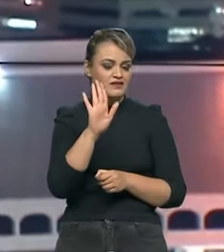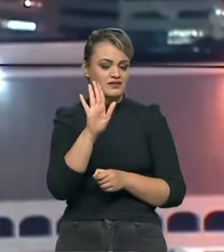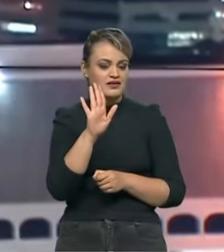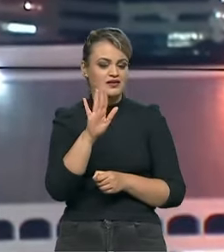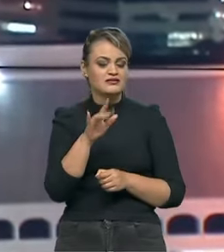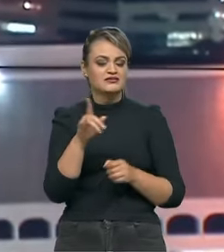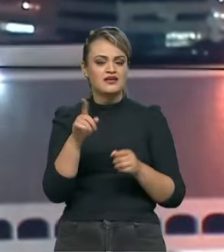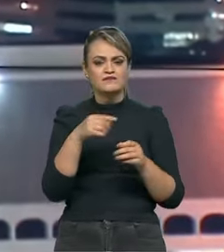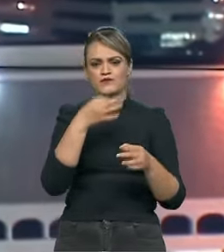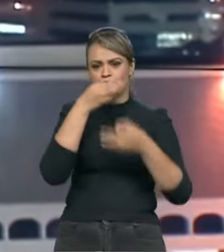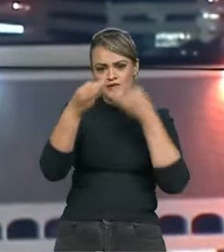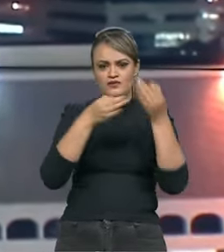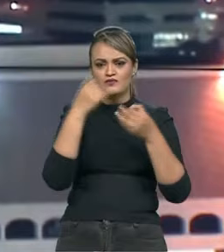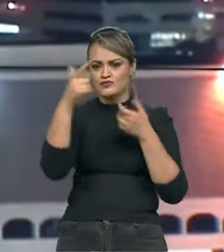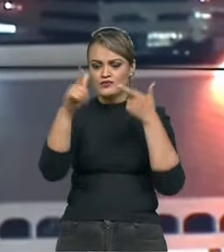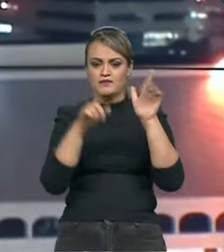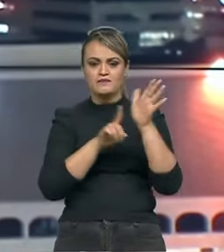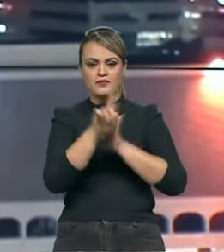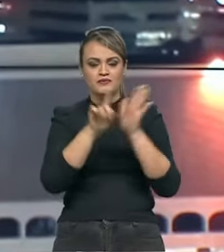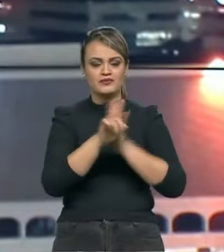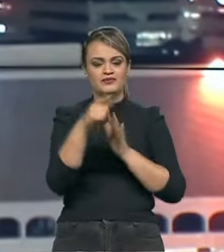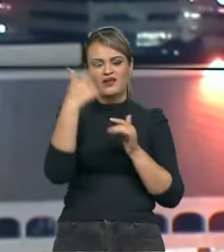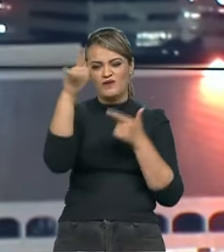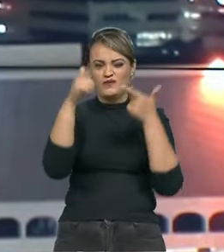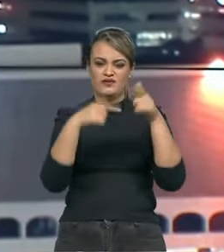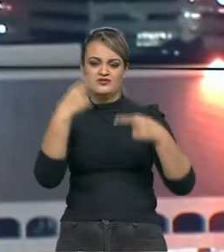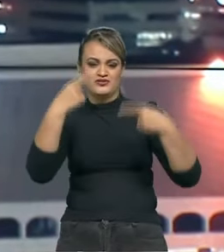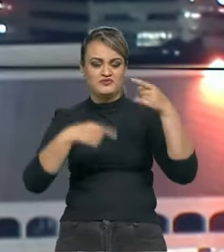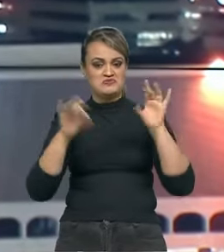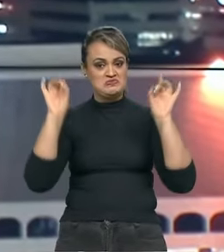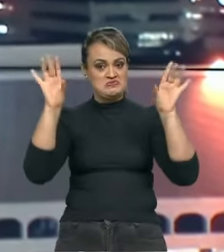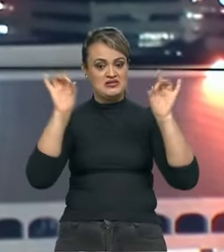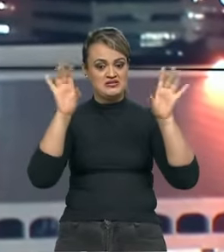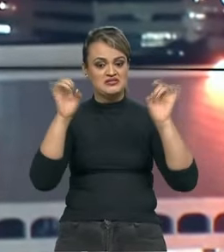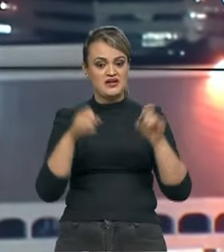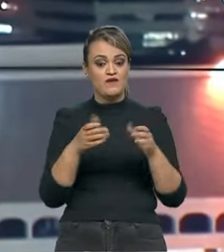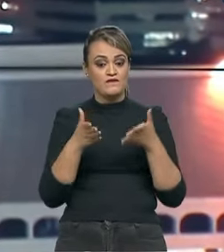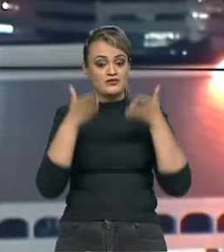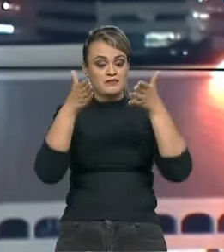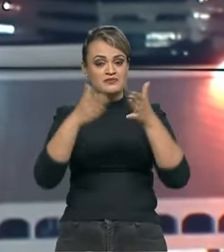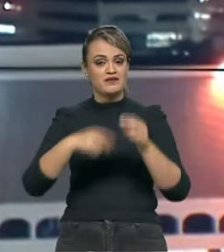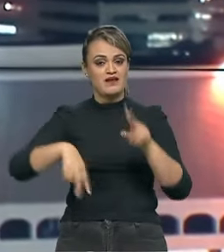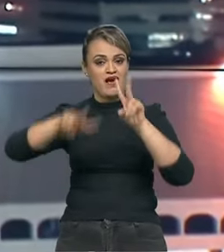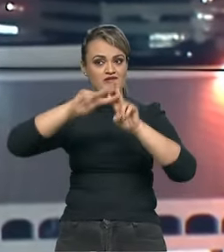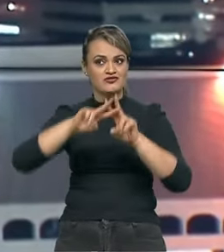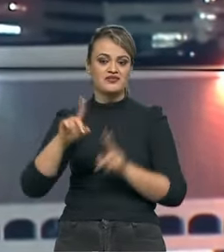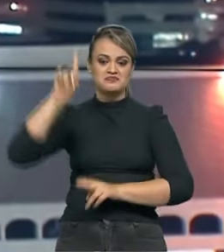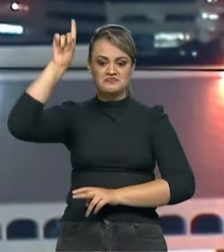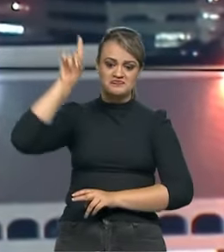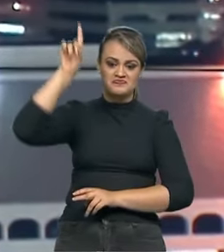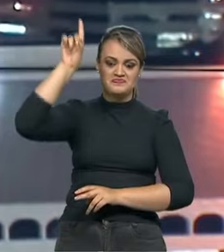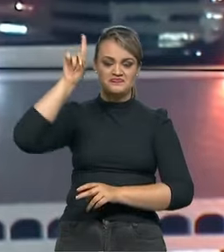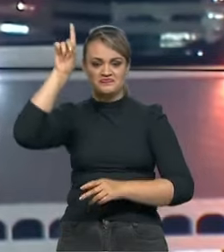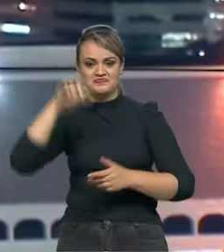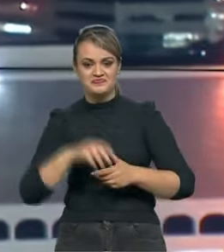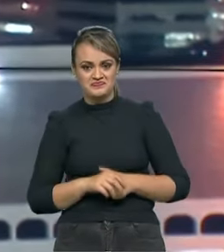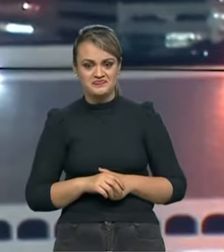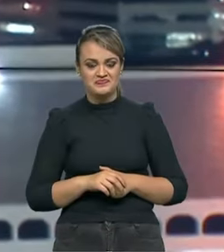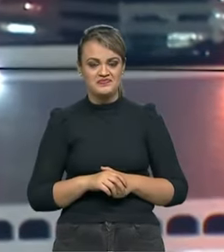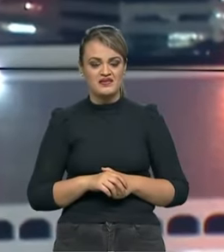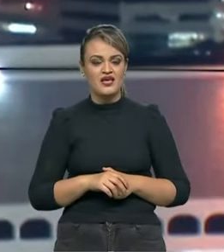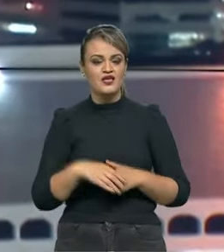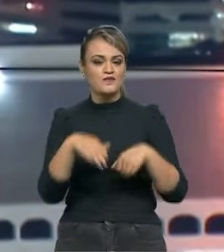Depois ainda teremos comentários, mais perguntas, discussão de alto nível. a sua participação através da hashtag Novo Sem Censura